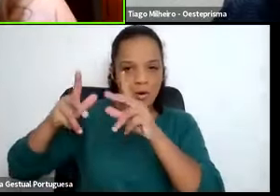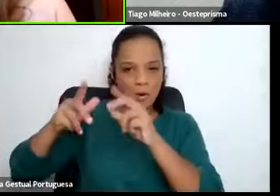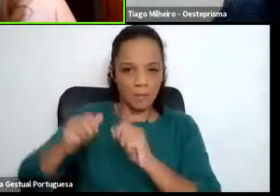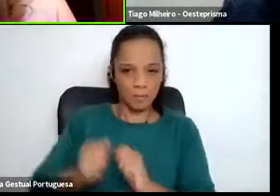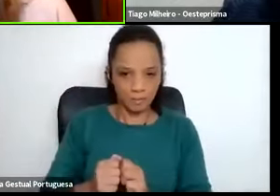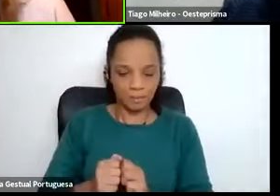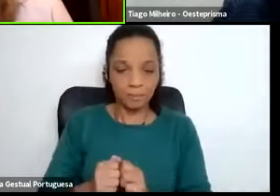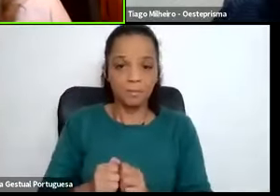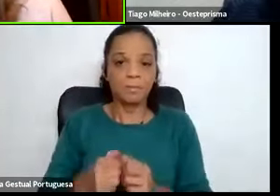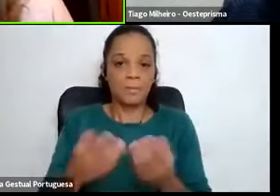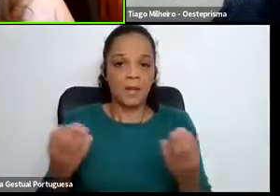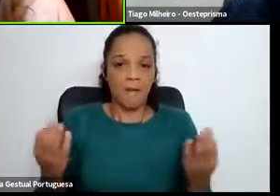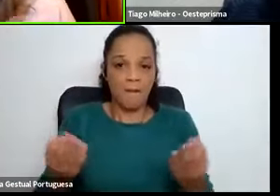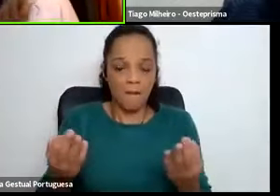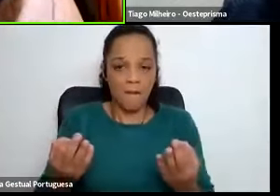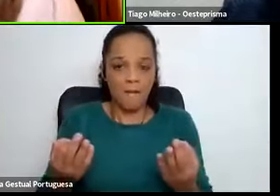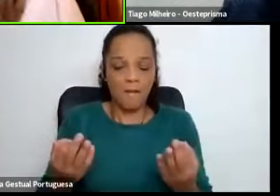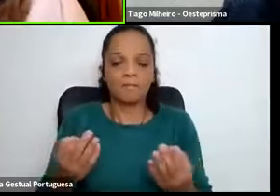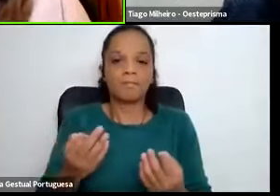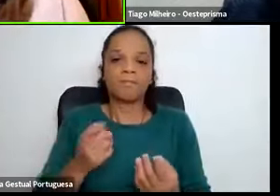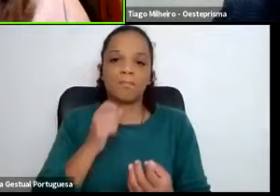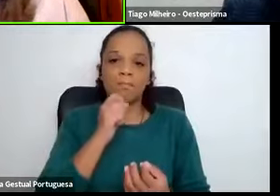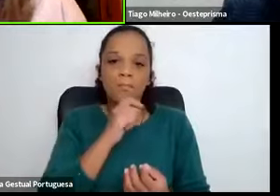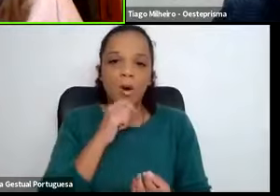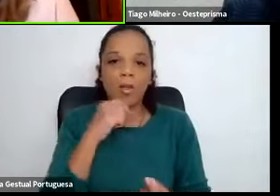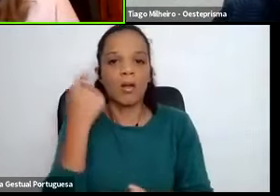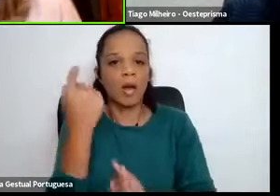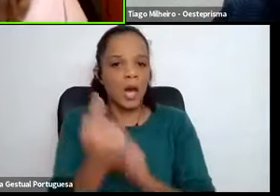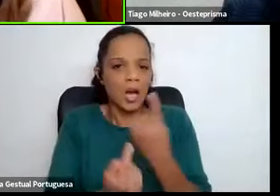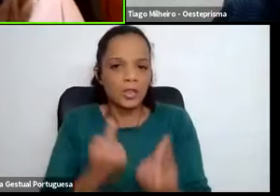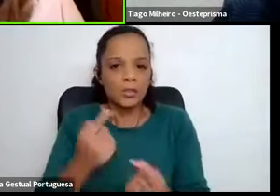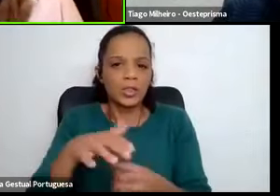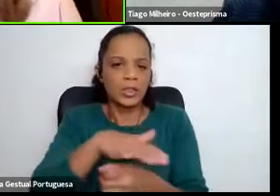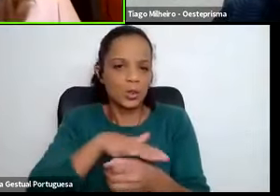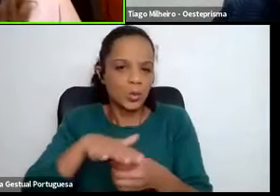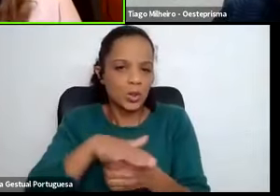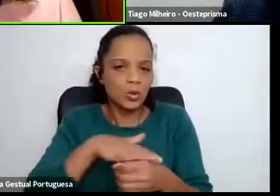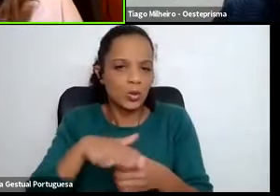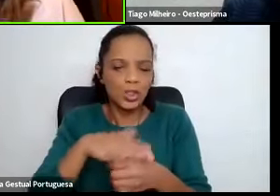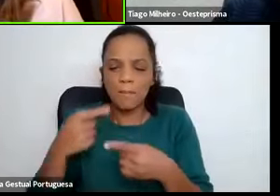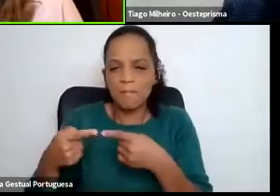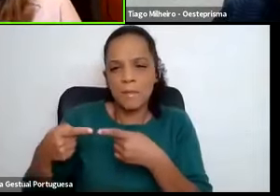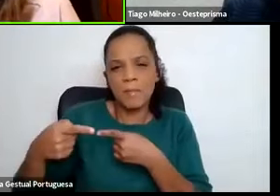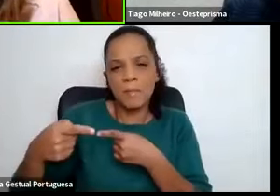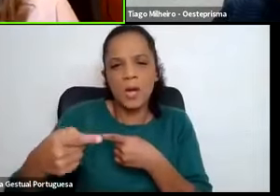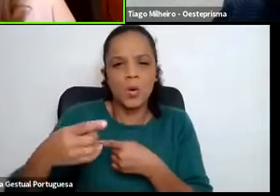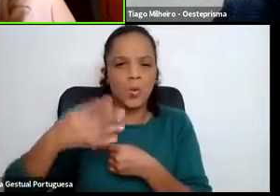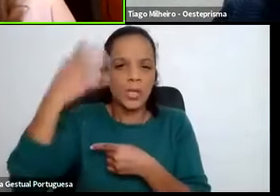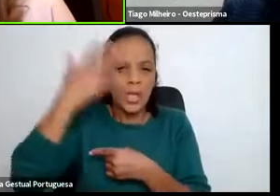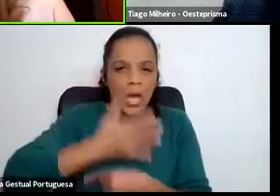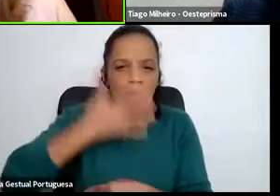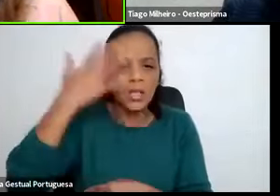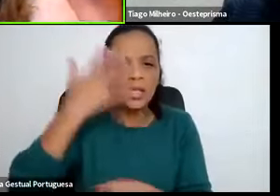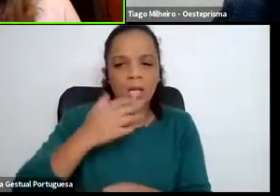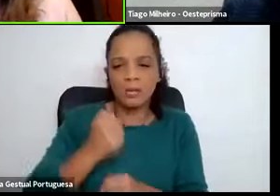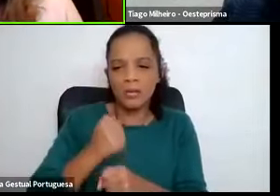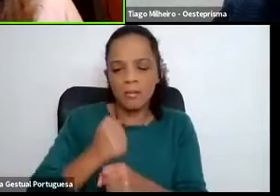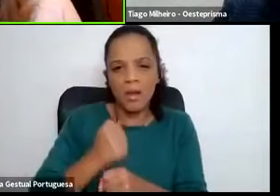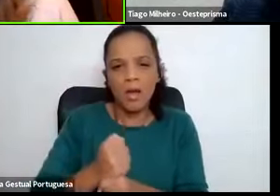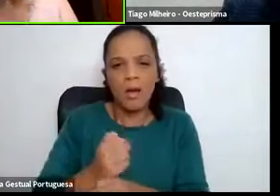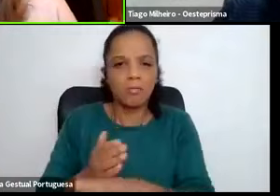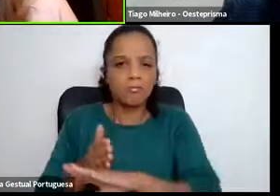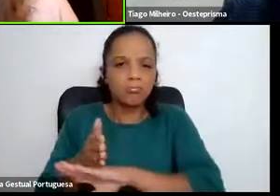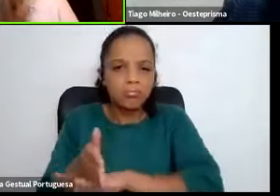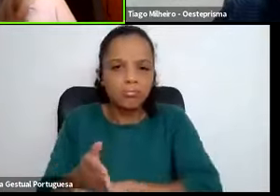não negamos constrangimentos que possam surgir no dia-a-dia, na prática, de estar em contato direto com